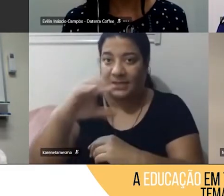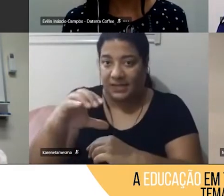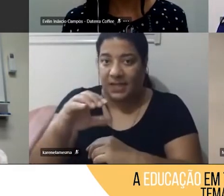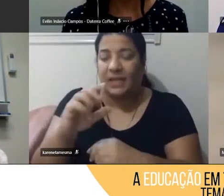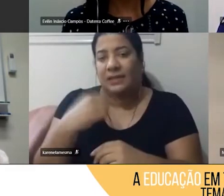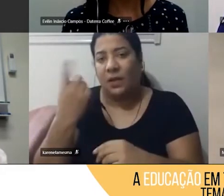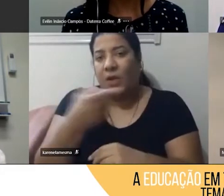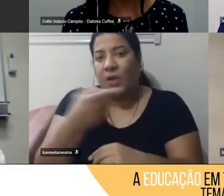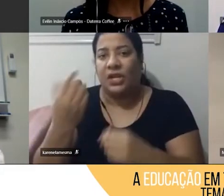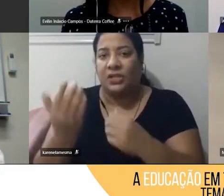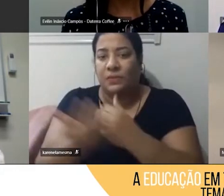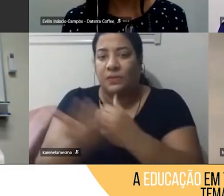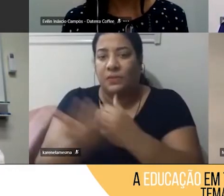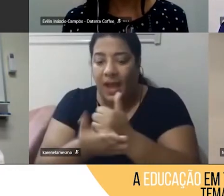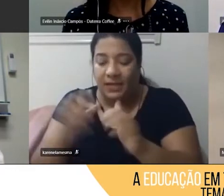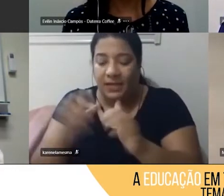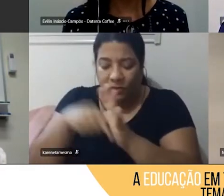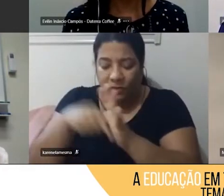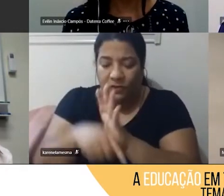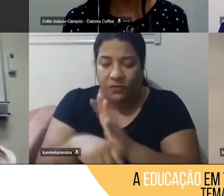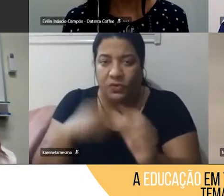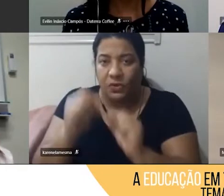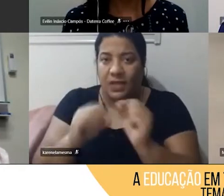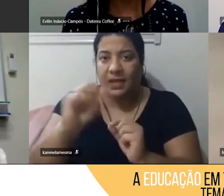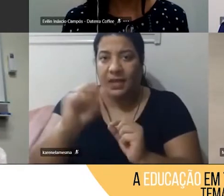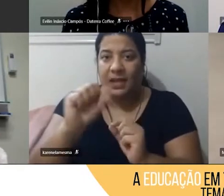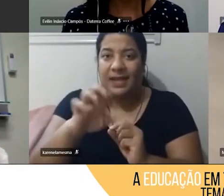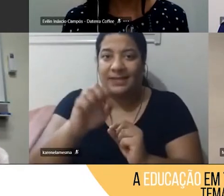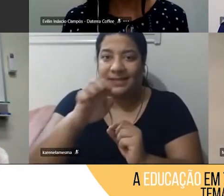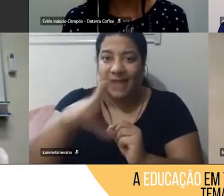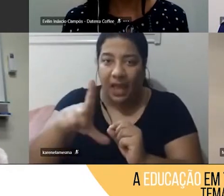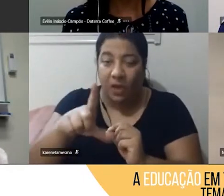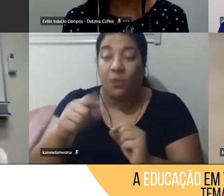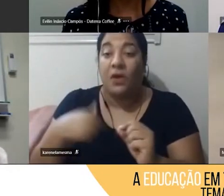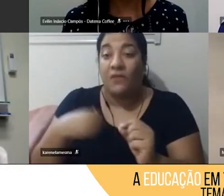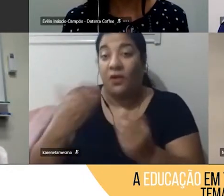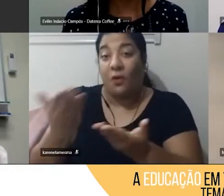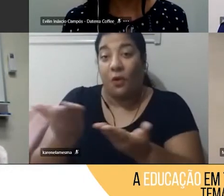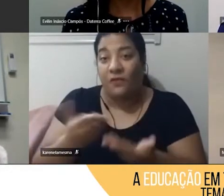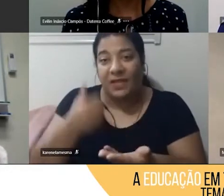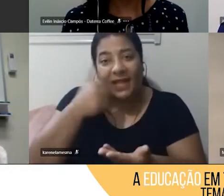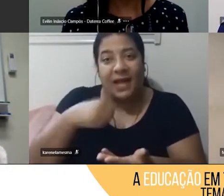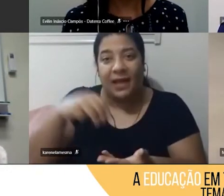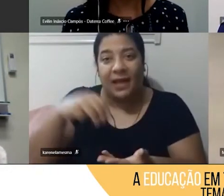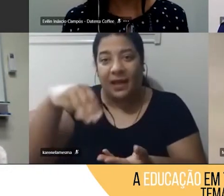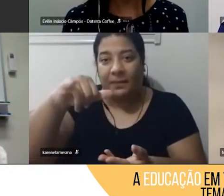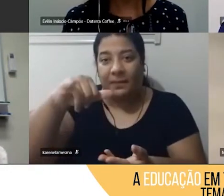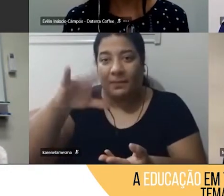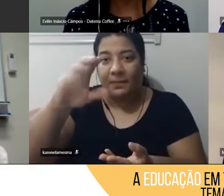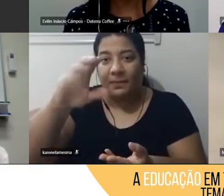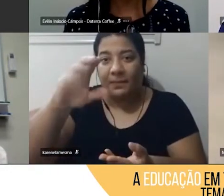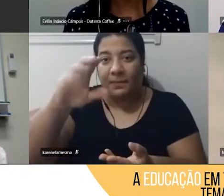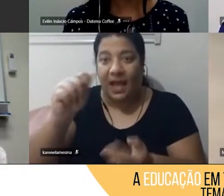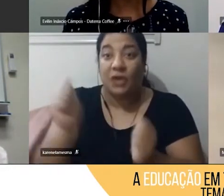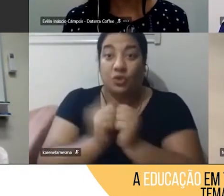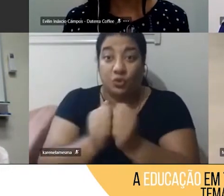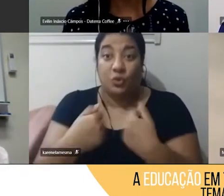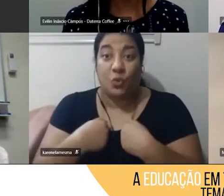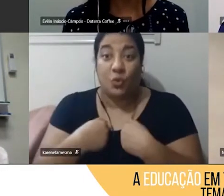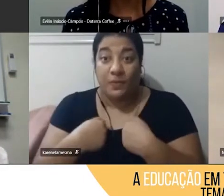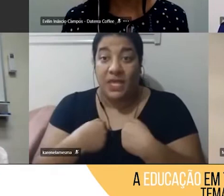aí eu vou com a Mika contar para vocês, Mika, vou te convidar para contar junto comigo, mas dentro, a gente